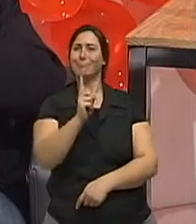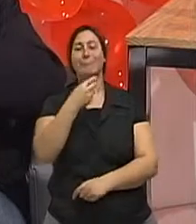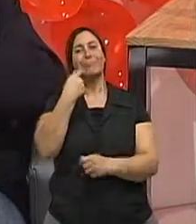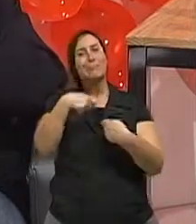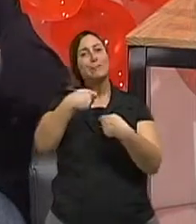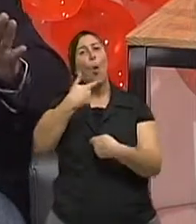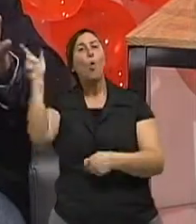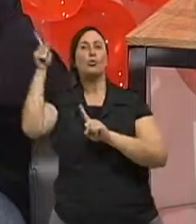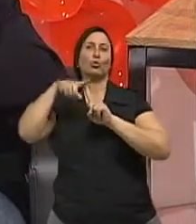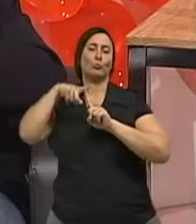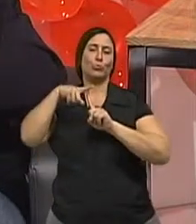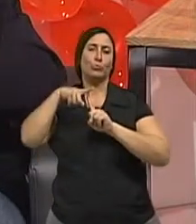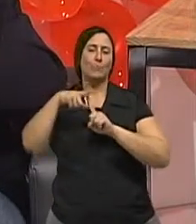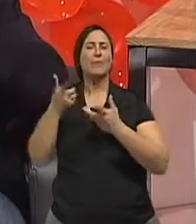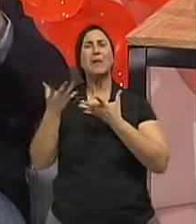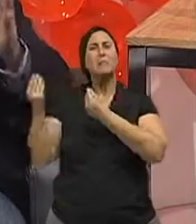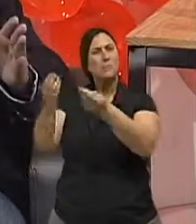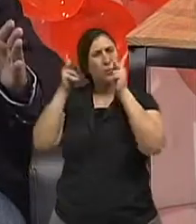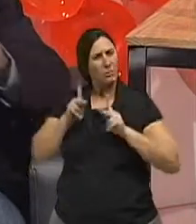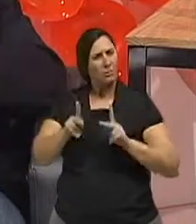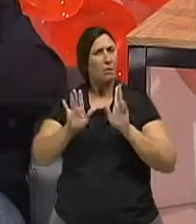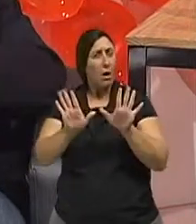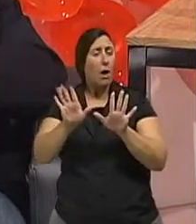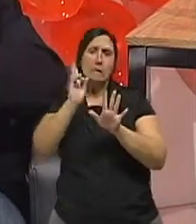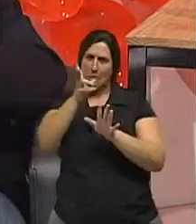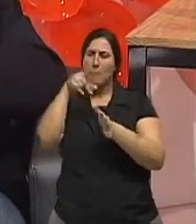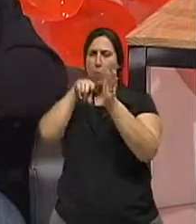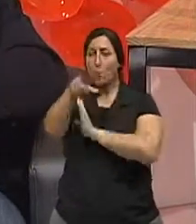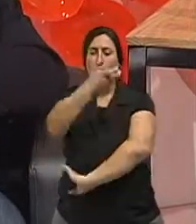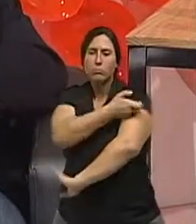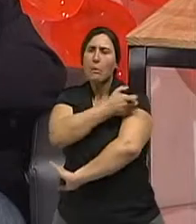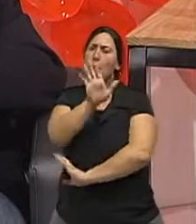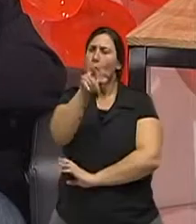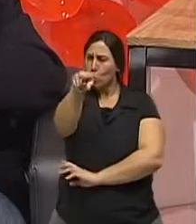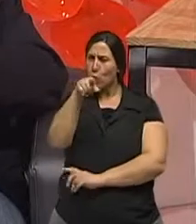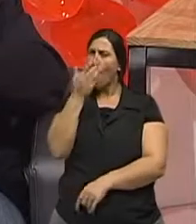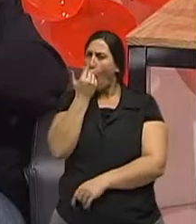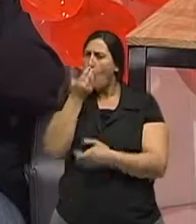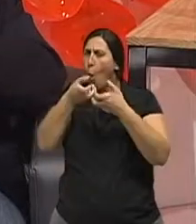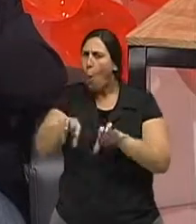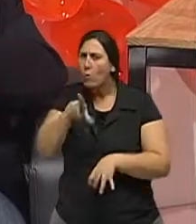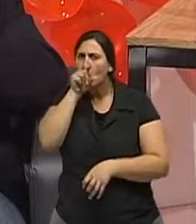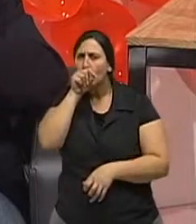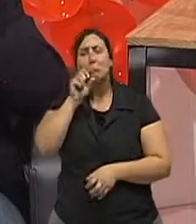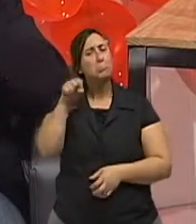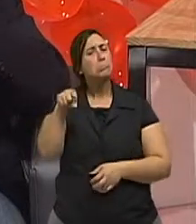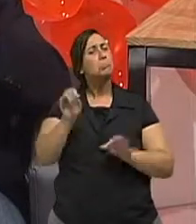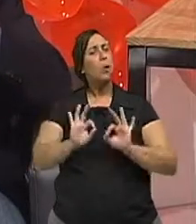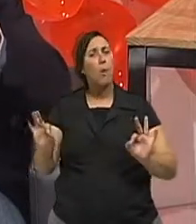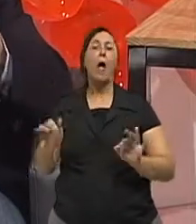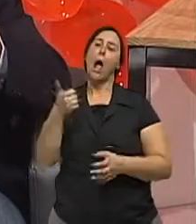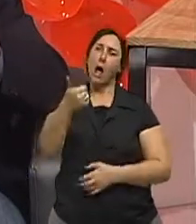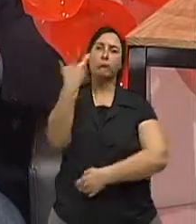questionamento. E a pergunta que se faz inicial é, tu és alérgico a ovo de galinha? Isso é importante. Mas a vacina é um